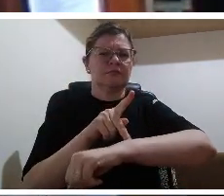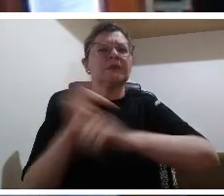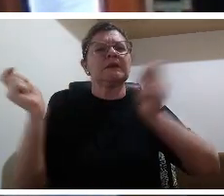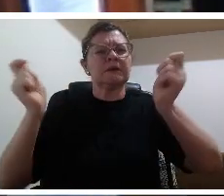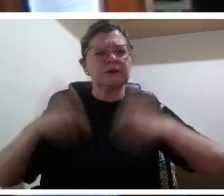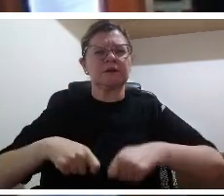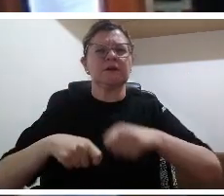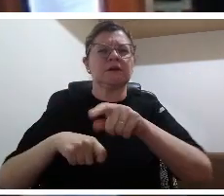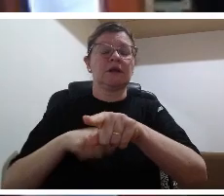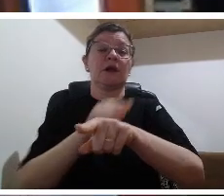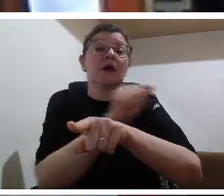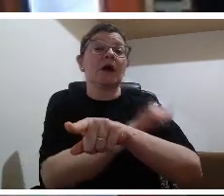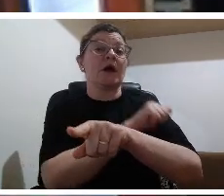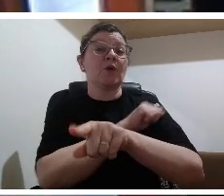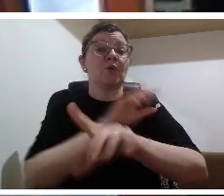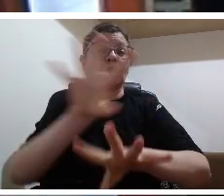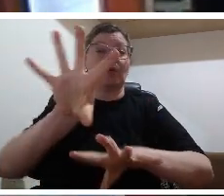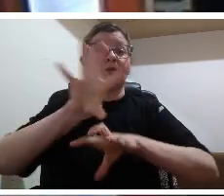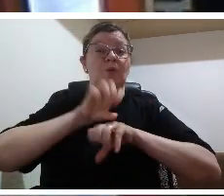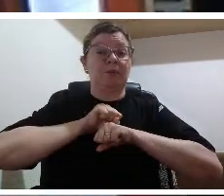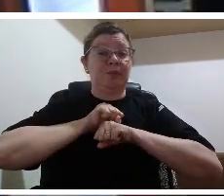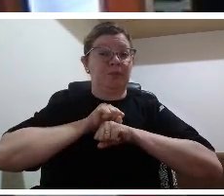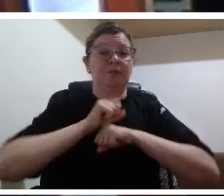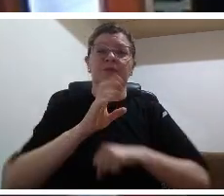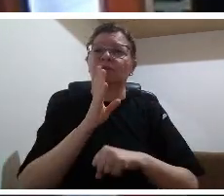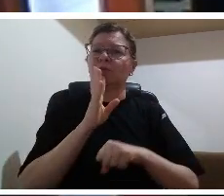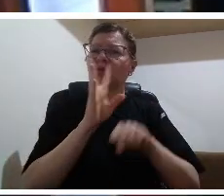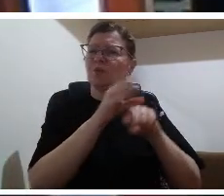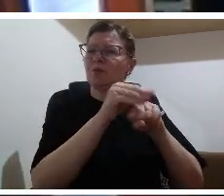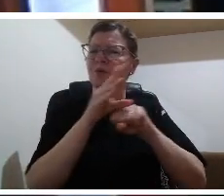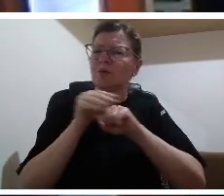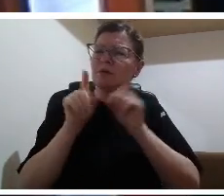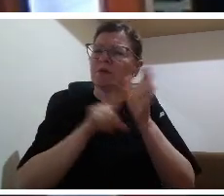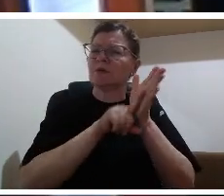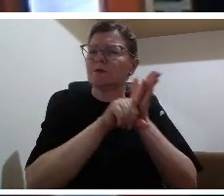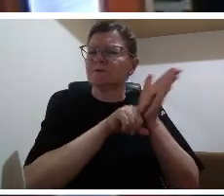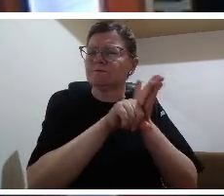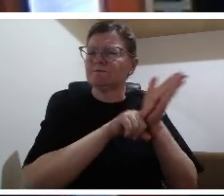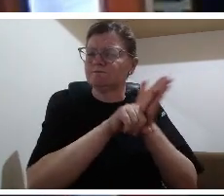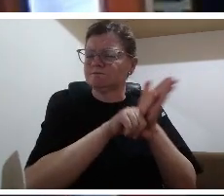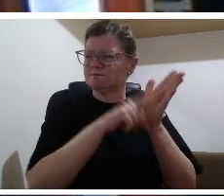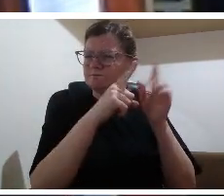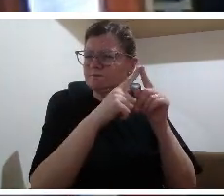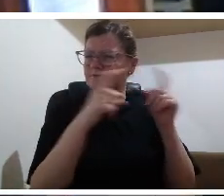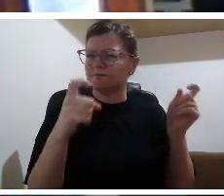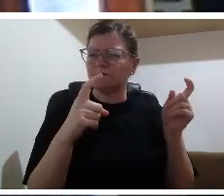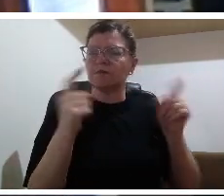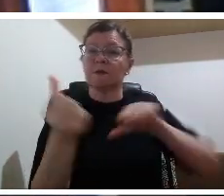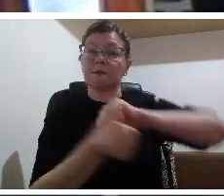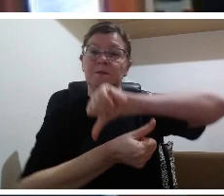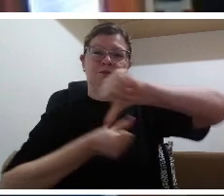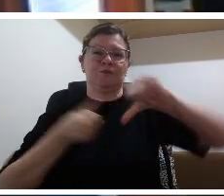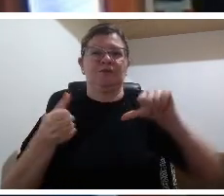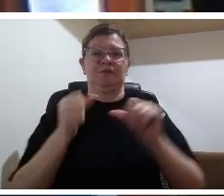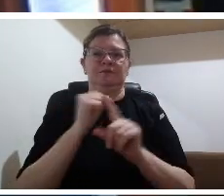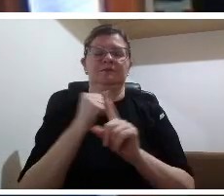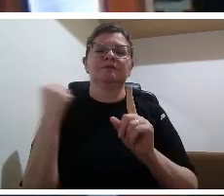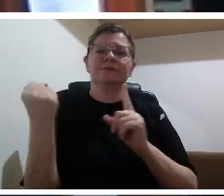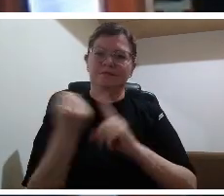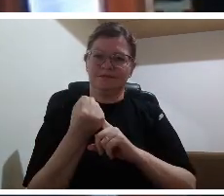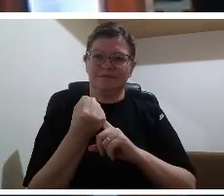transformação social ou seja o conhecimento que eu possuo deve me levar a ser cidadão